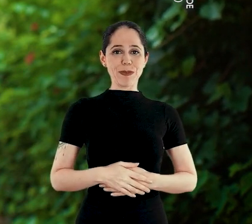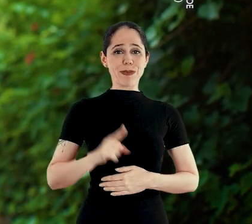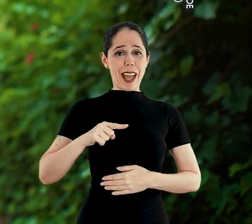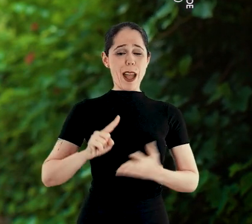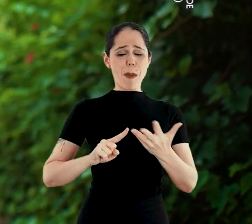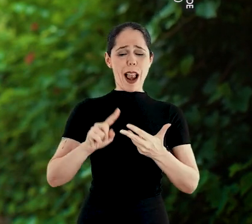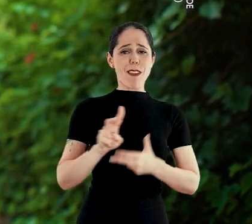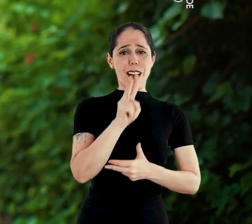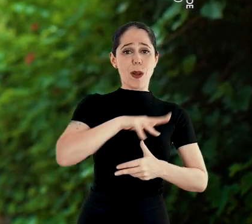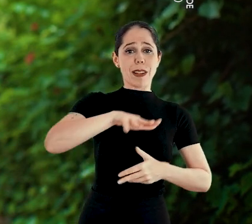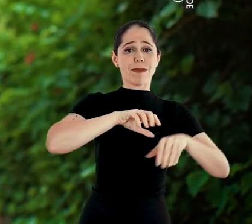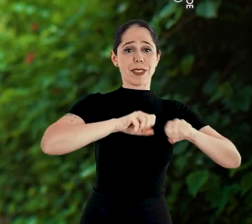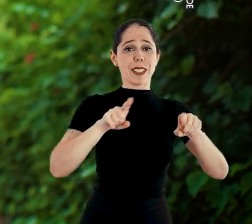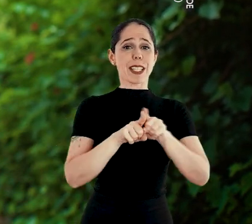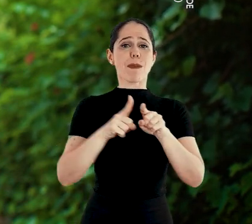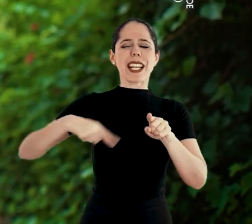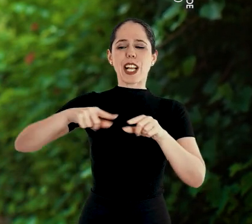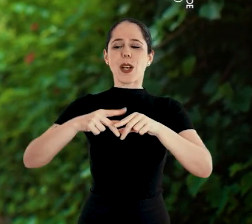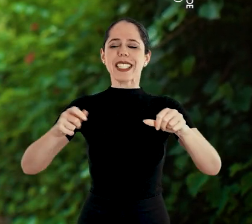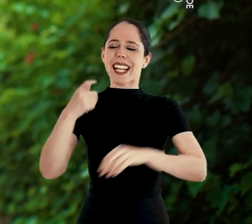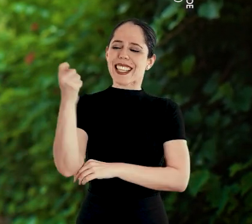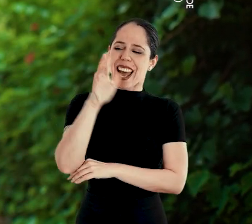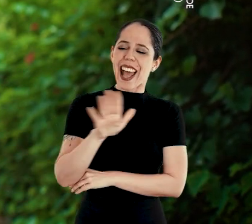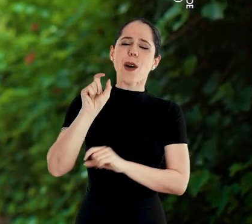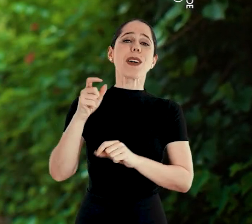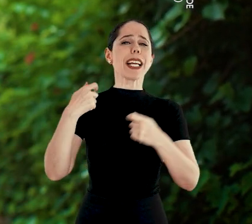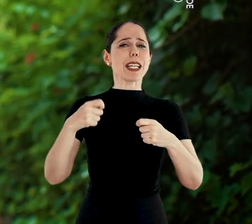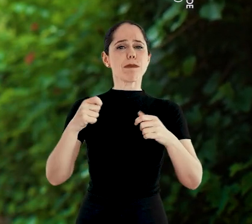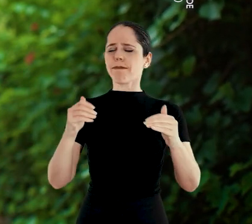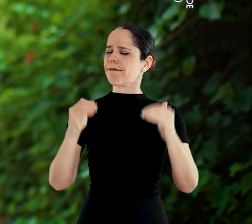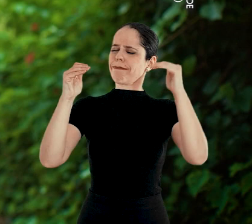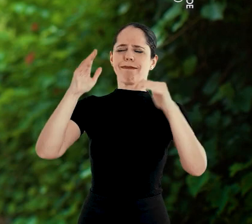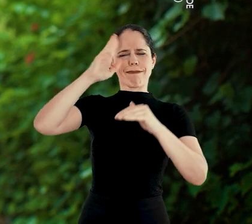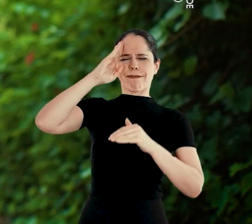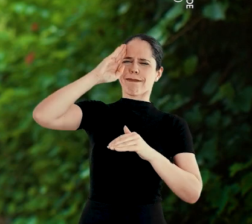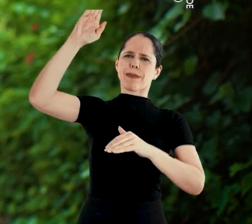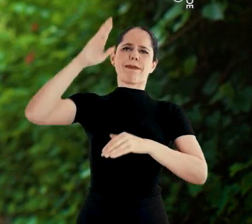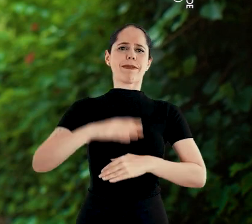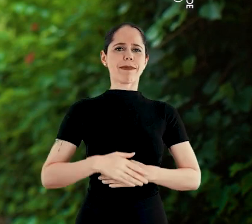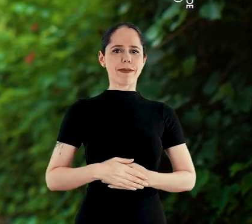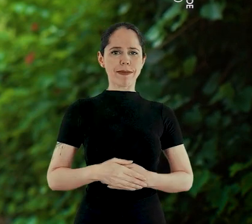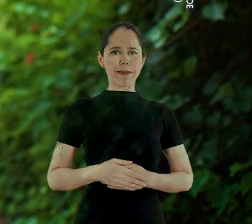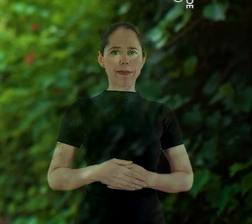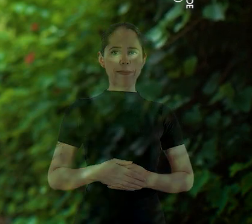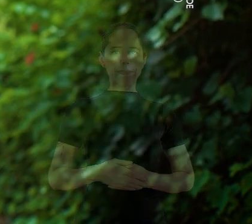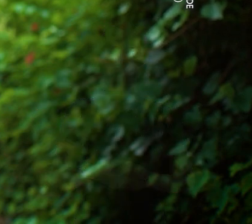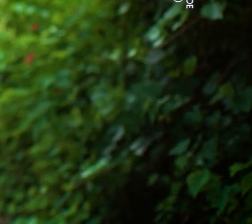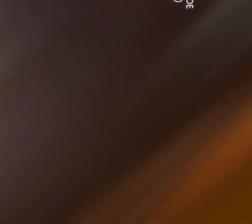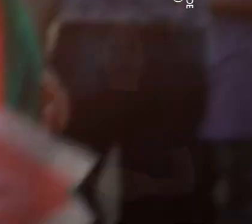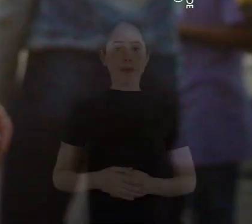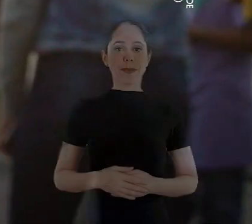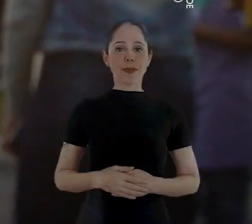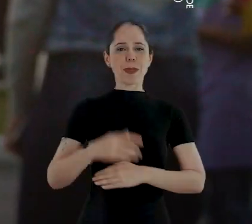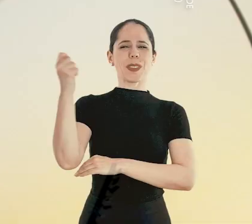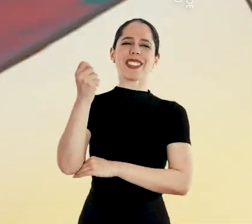orgulho. São esses valores da educação e da nossa terra que tem que falar mais alto.